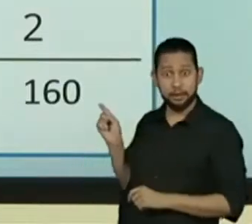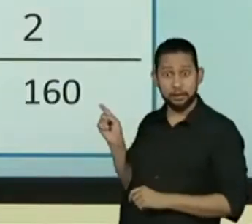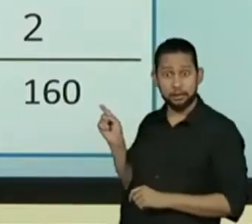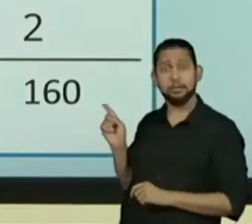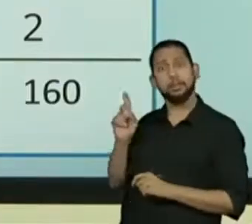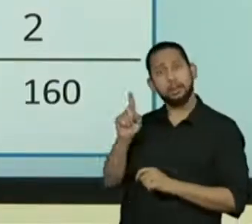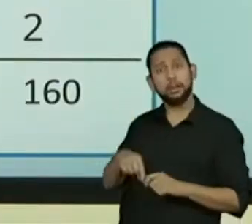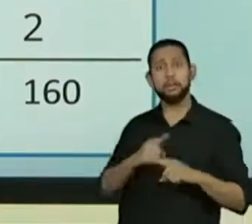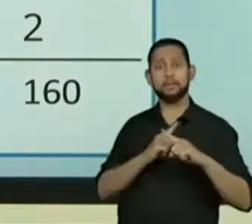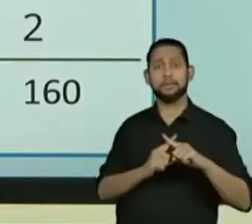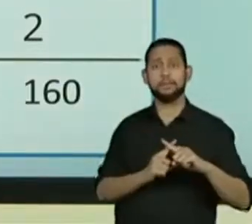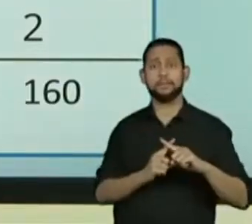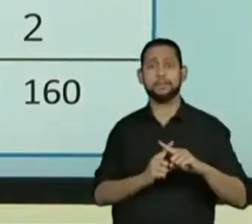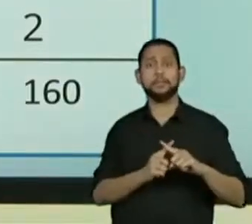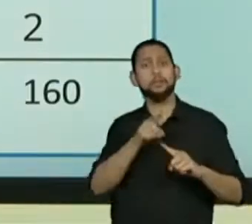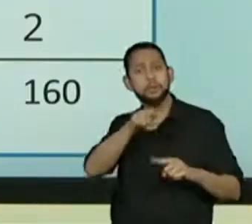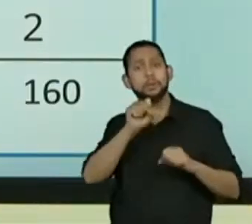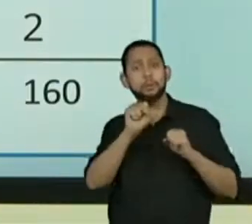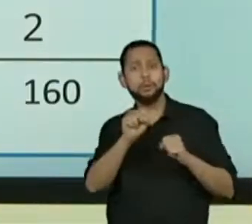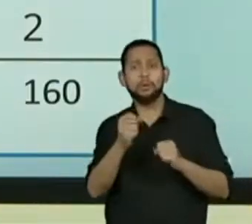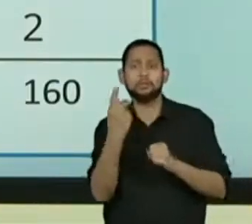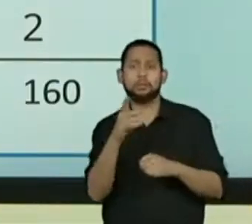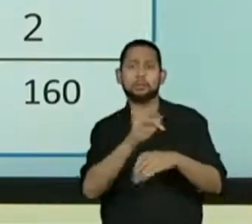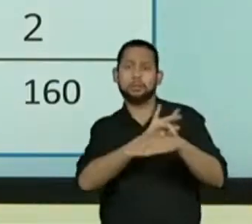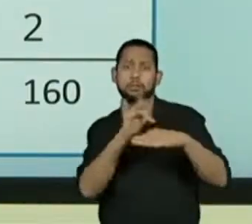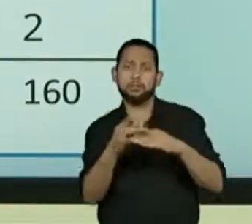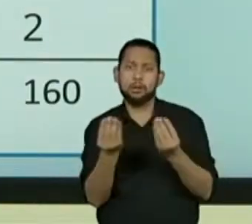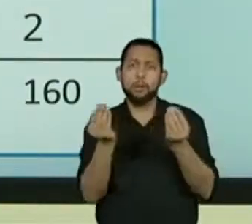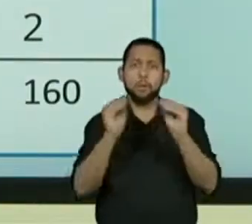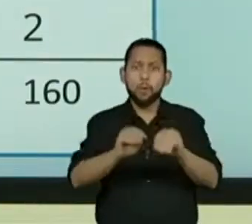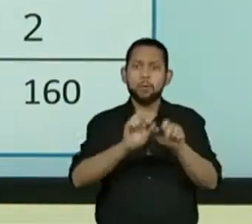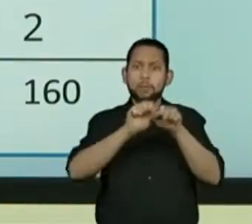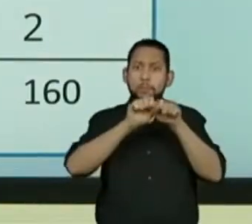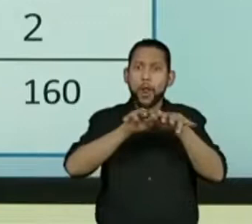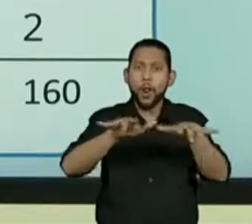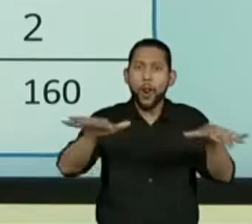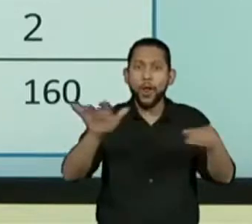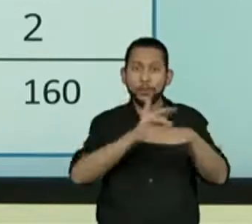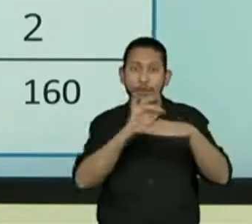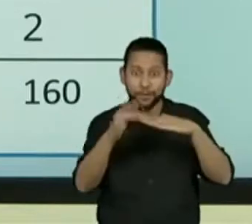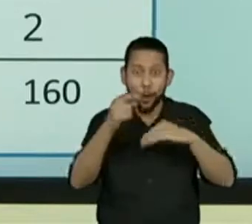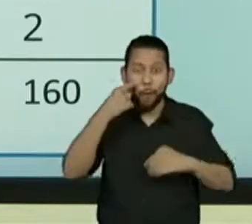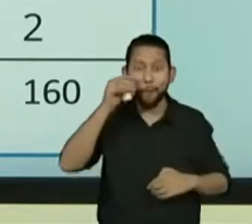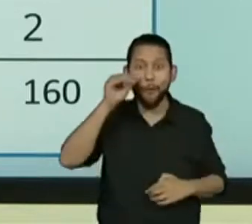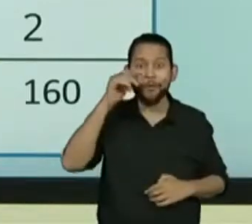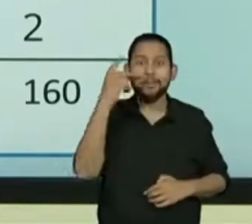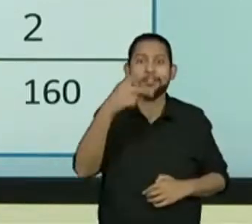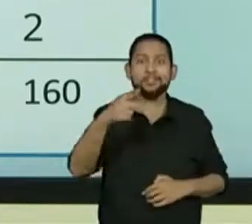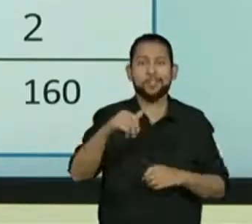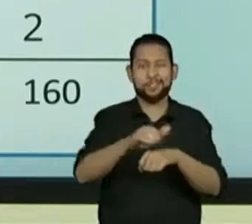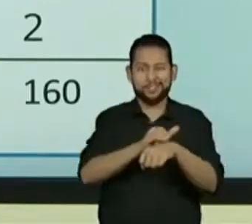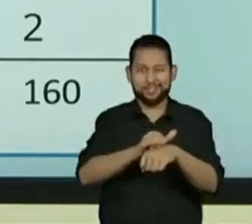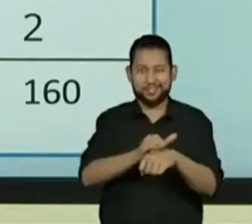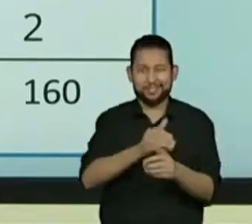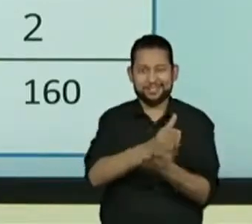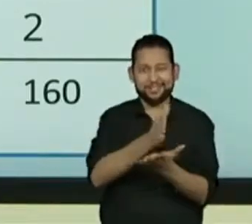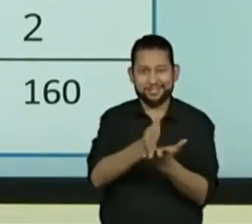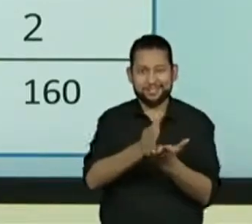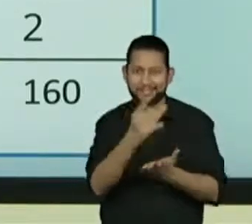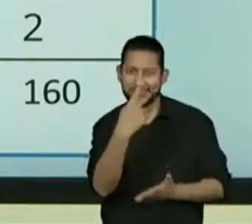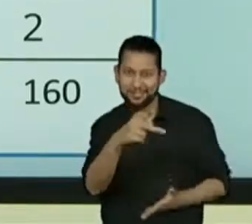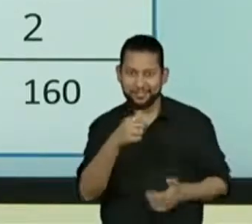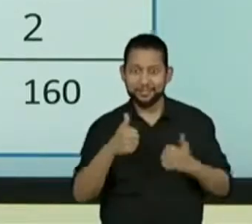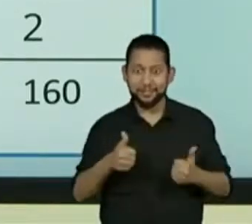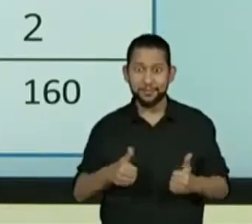que vocês podem compartilhar na rede social depois e me marcar para eu poder ver todas as estratégias que vocês utilizam.